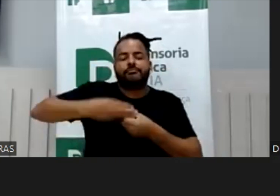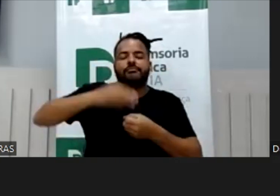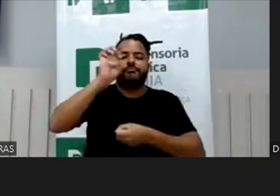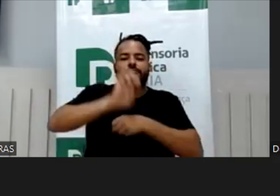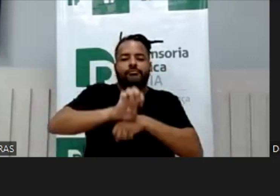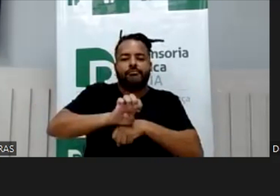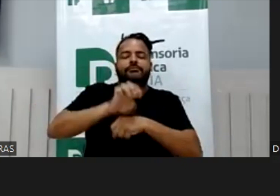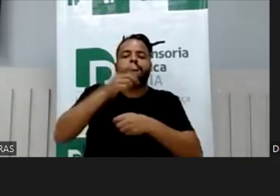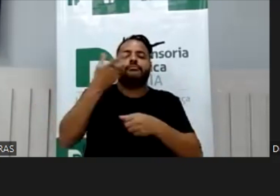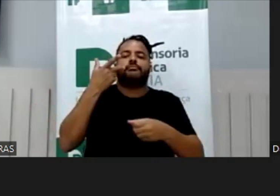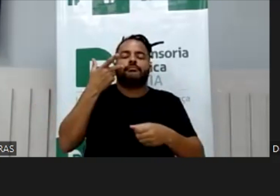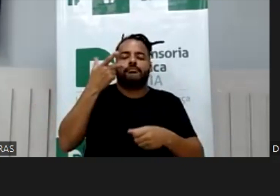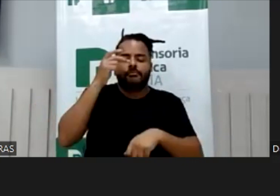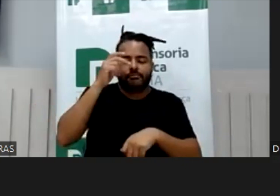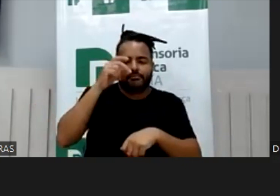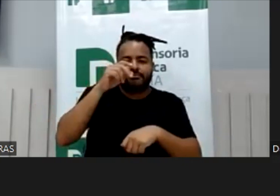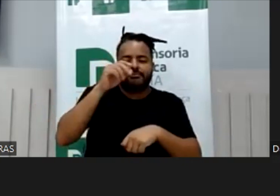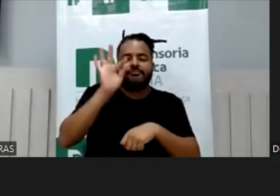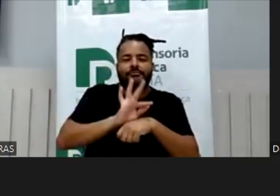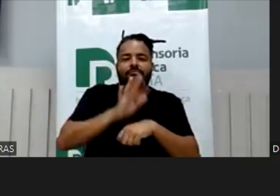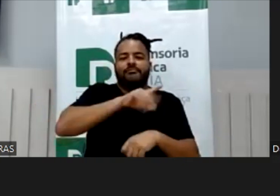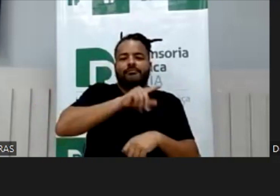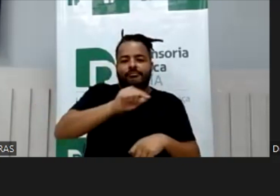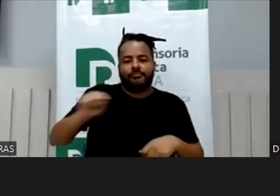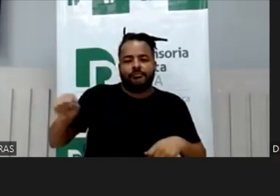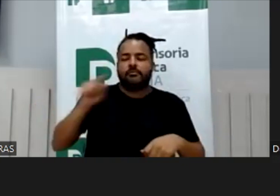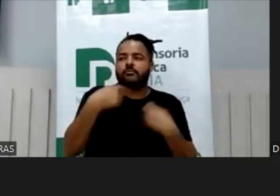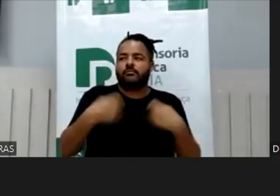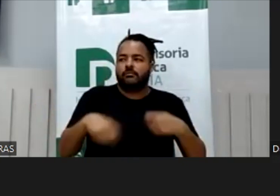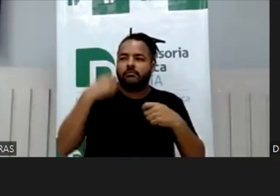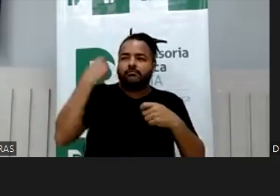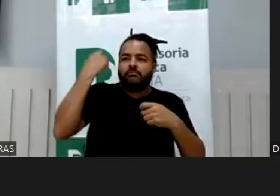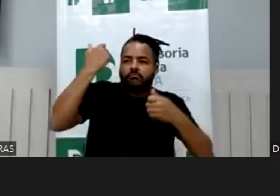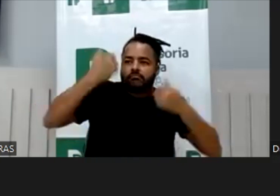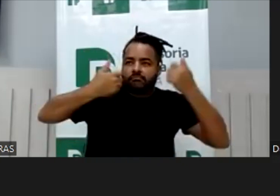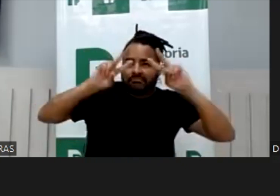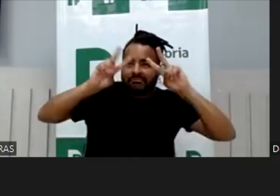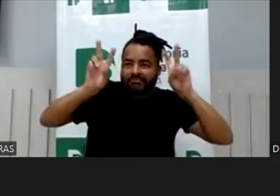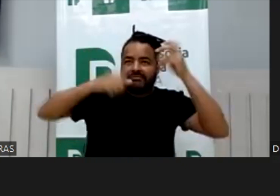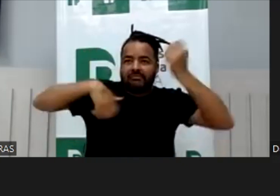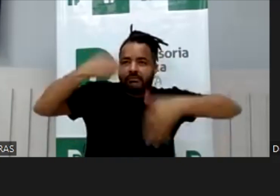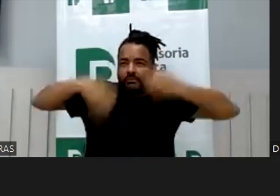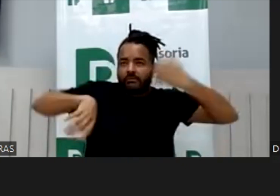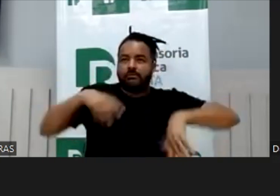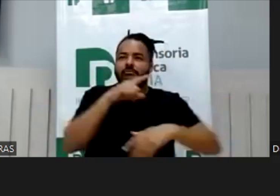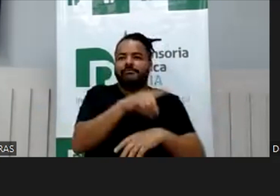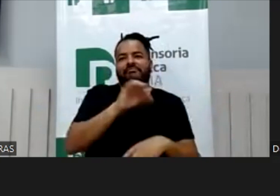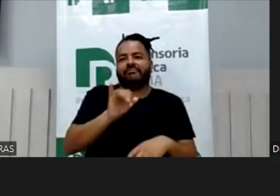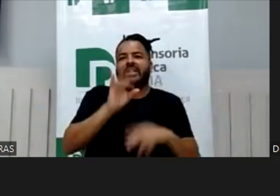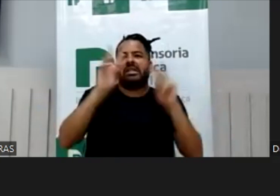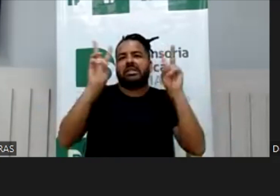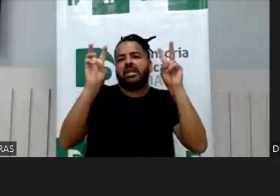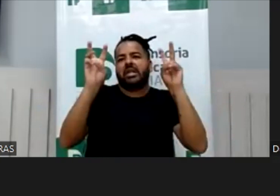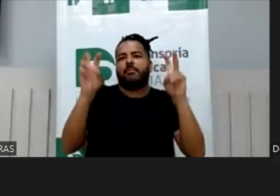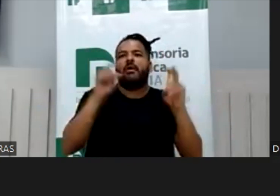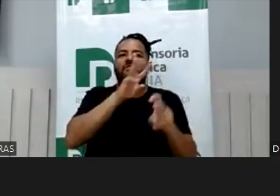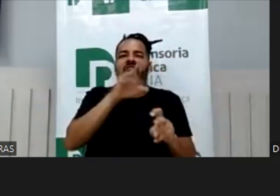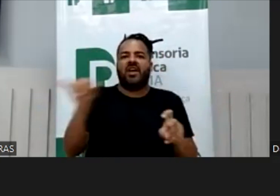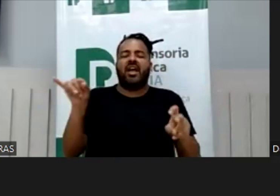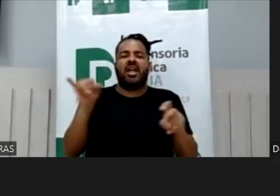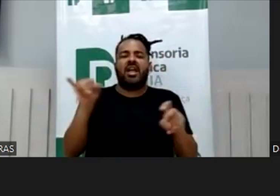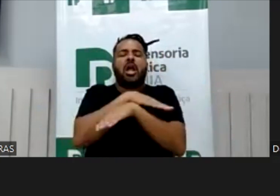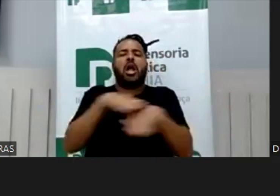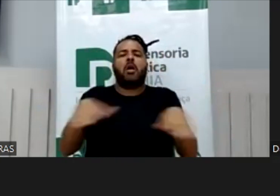também, porque eu concordo plenamente com você, o tema nunca será resolvido, ou melhorado, porque resolvido não vai, é aquela história, o